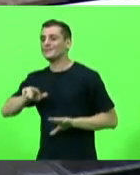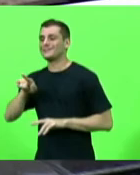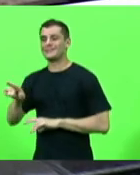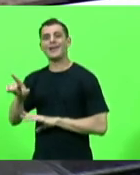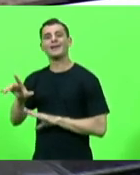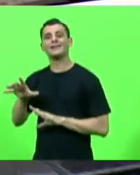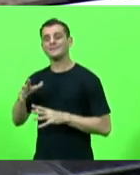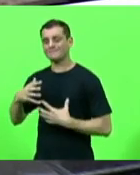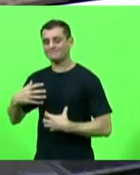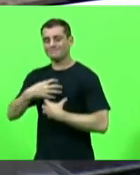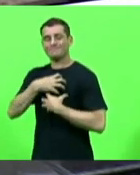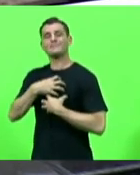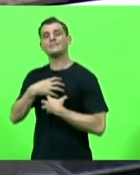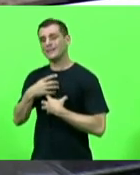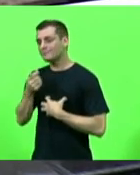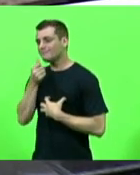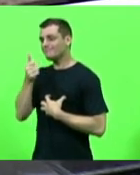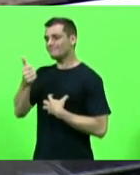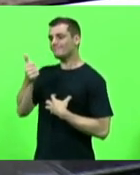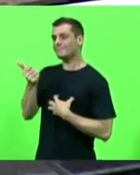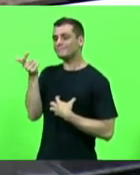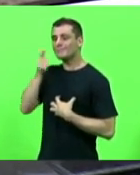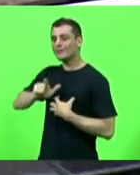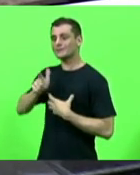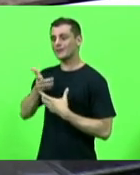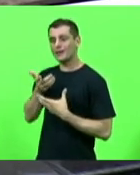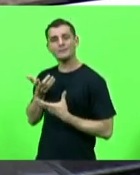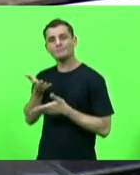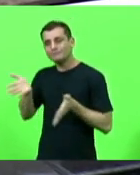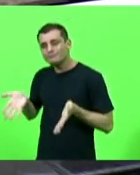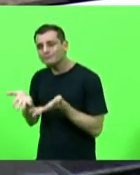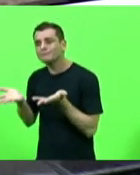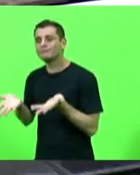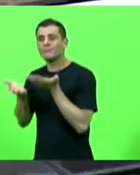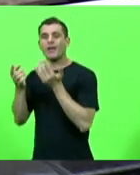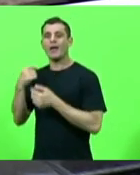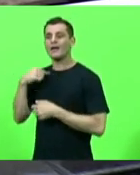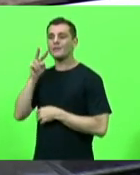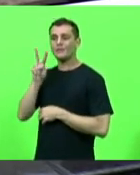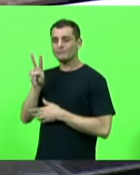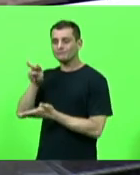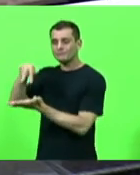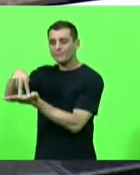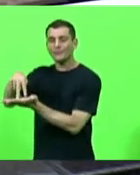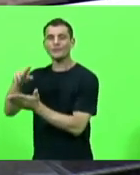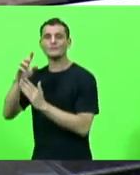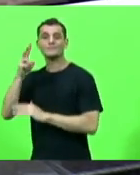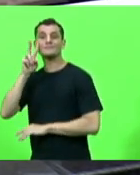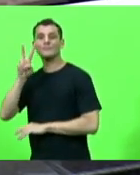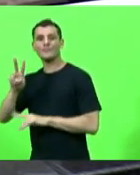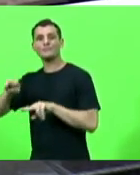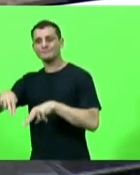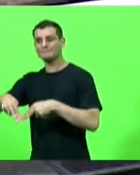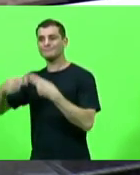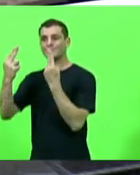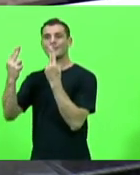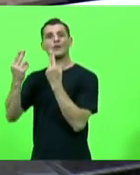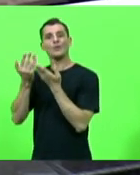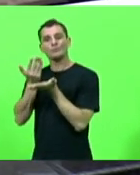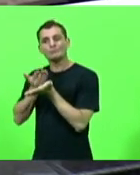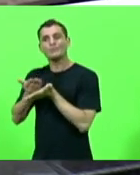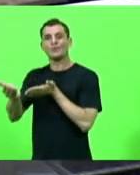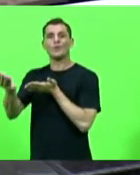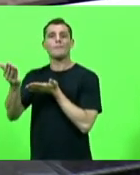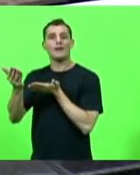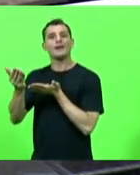então esse dia foi muito emocionante eu fiz questão de evidenciar aqui a abertura desse colégio militar que muito me emocionou ver aquelas crianças